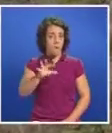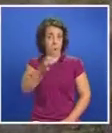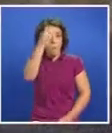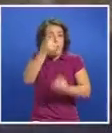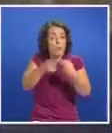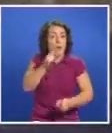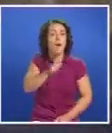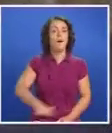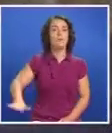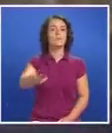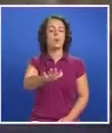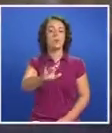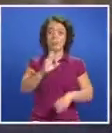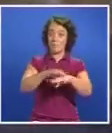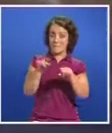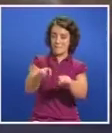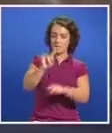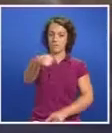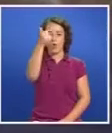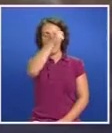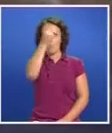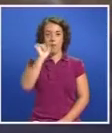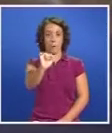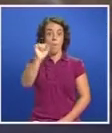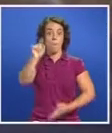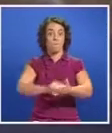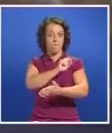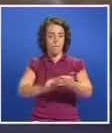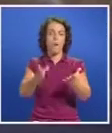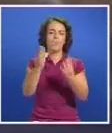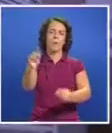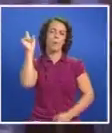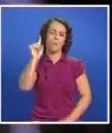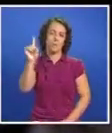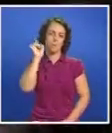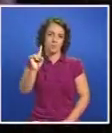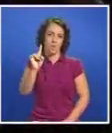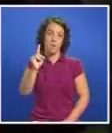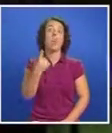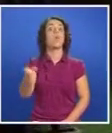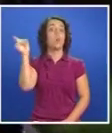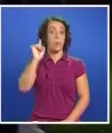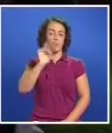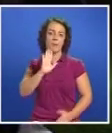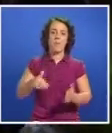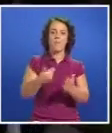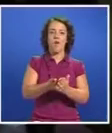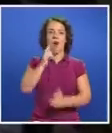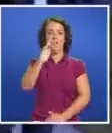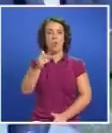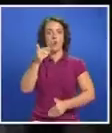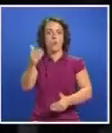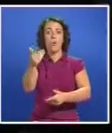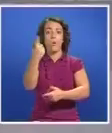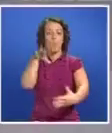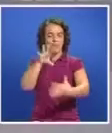É por isso que no domingo o seu voto é muito importante. Importante para que o futuro seja aquele que mais